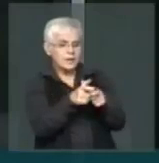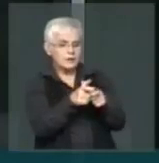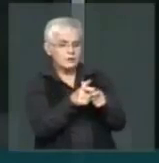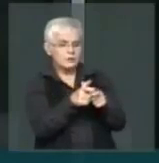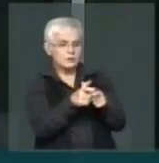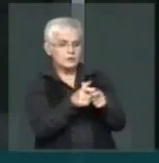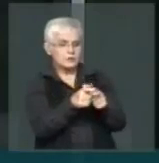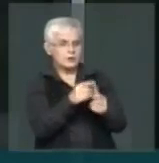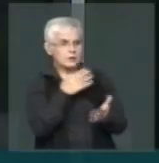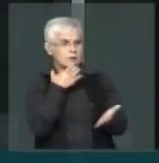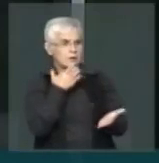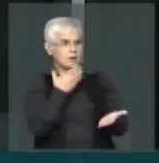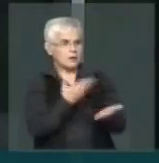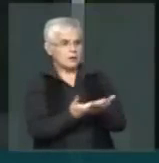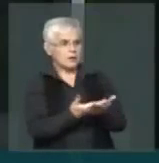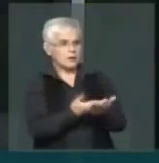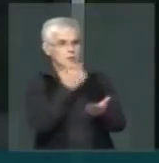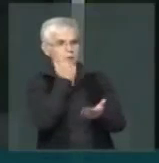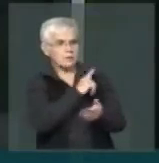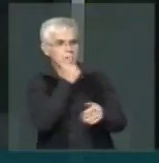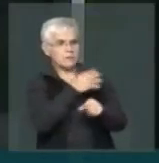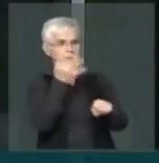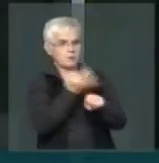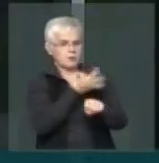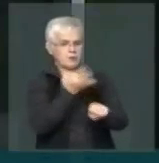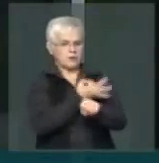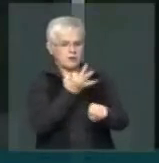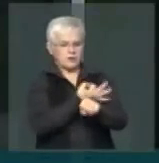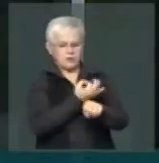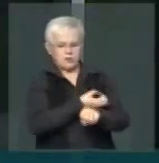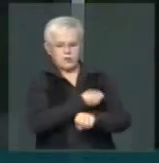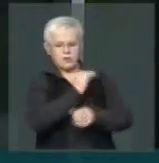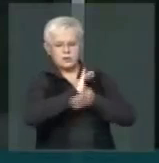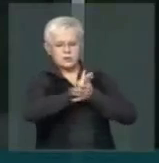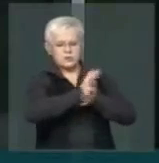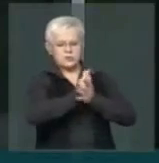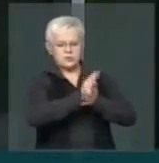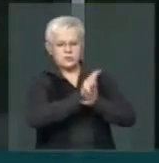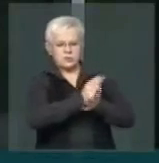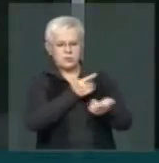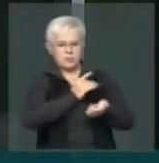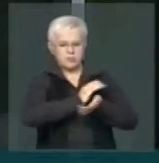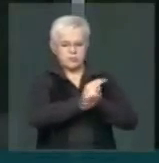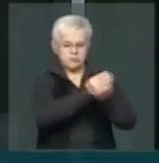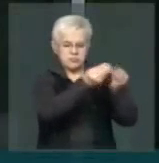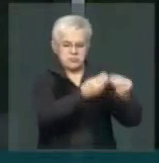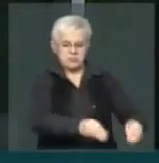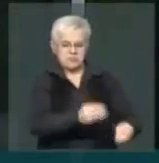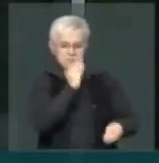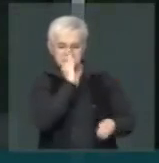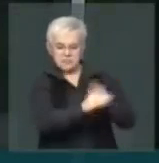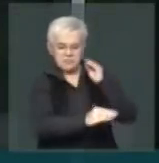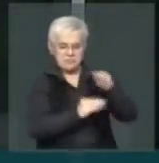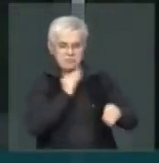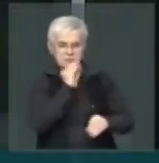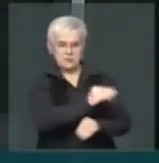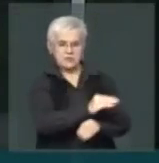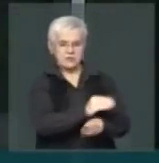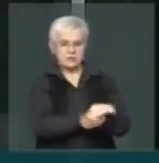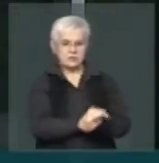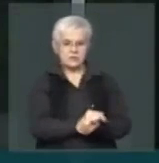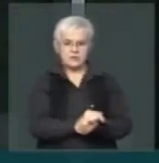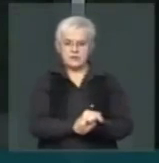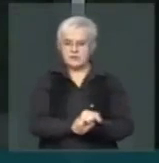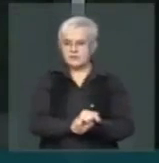pressionado sobreviver a tantos ataques e perseguições? Olha, por mais que se